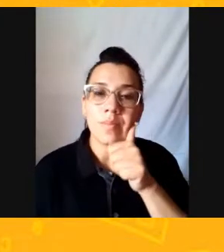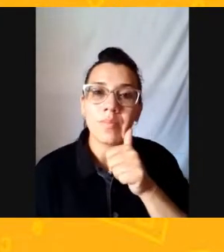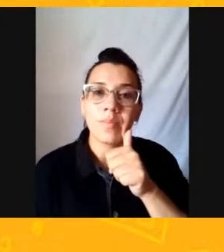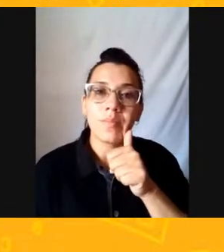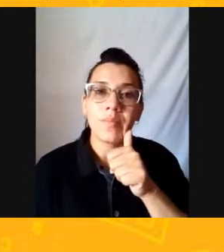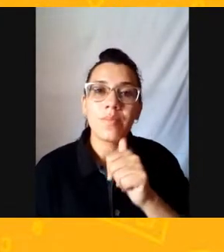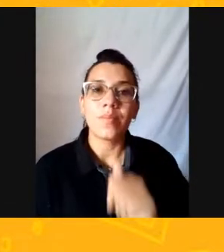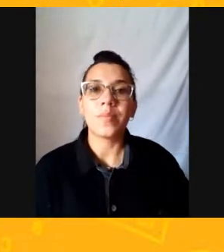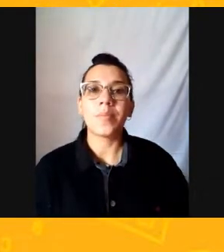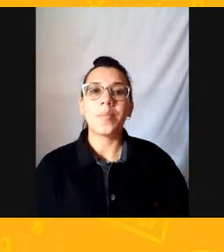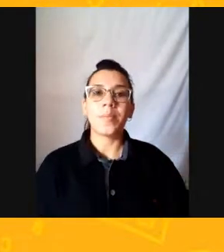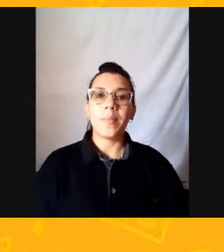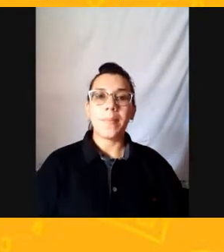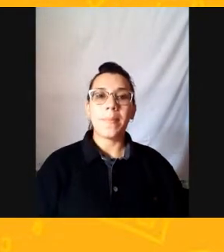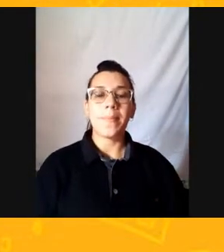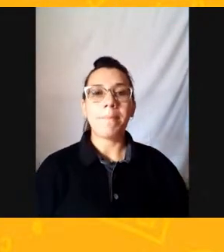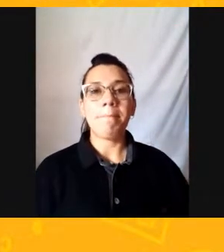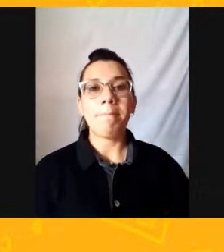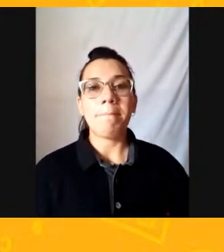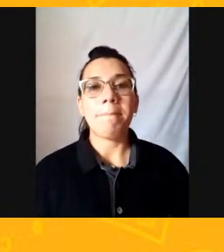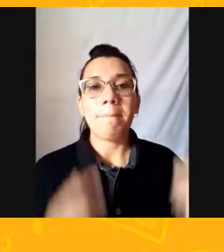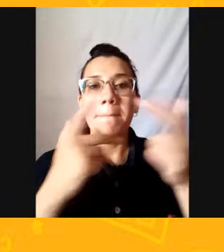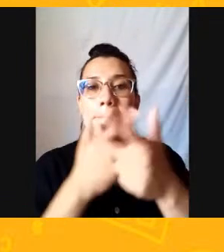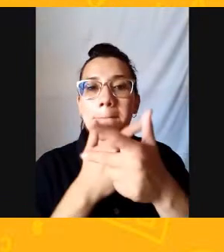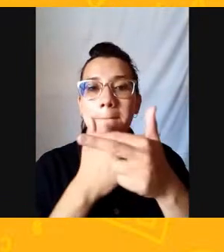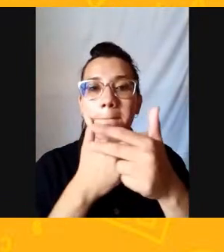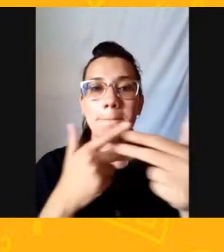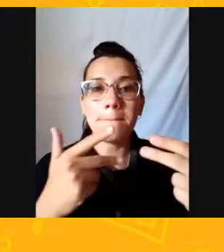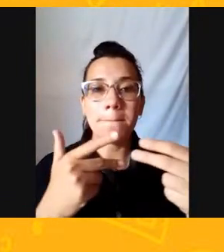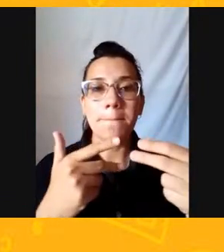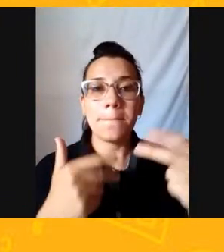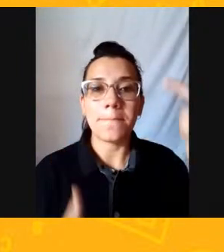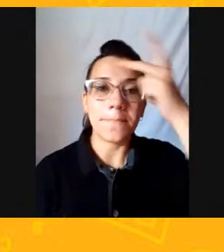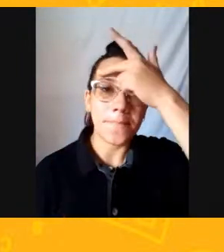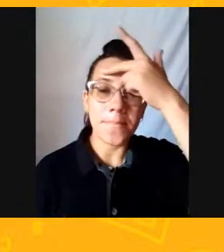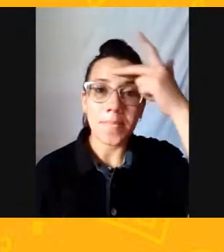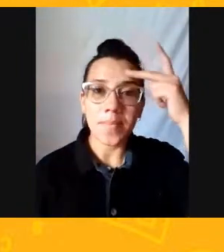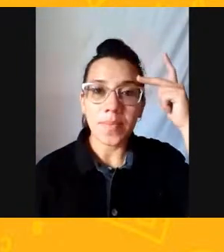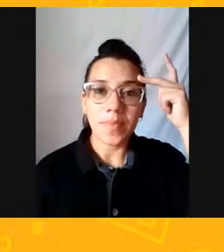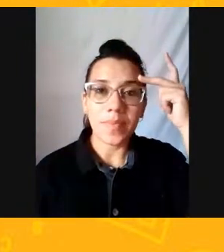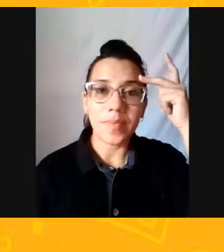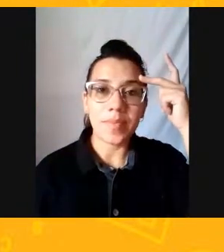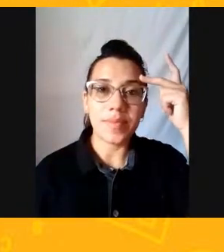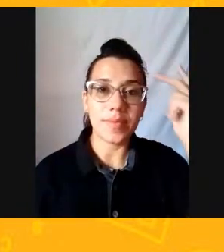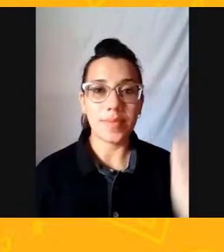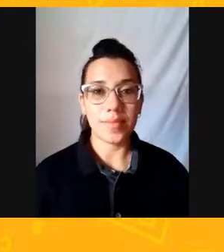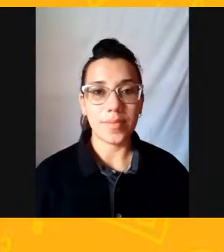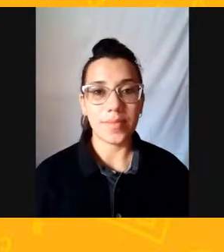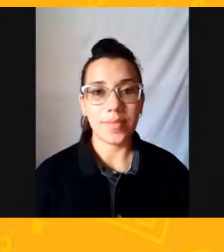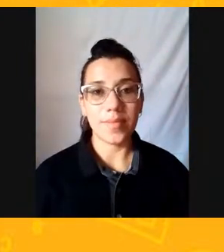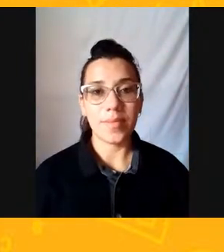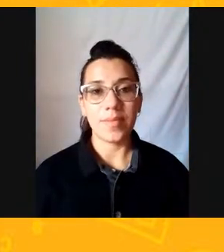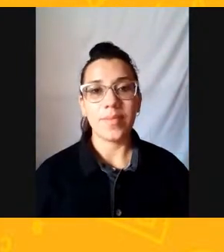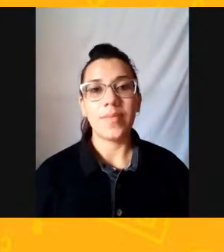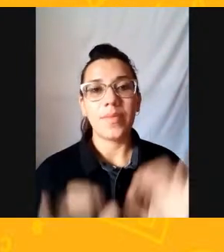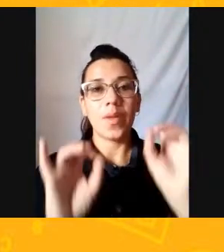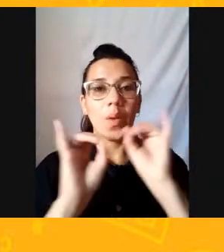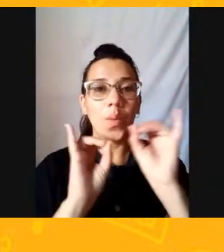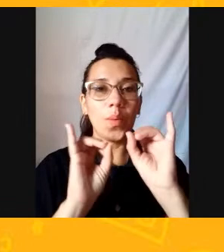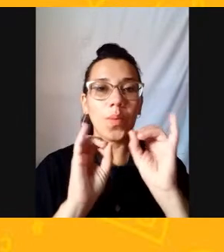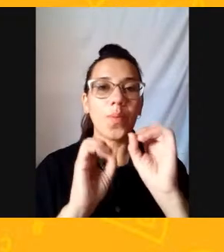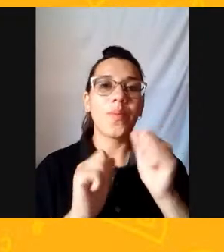A Weila A Aldice Lenin Professora Jonaira